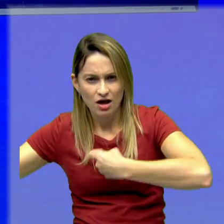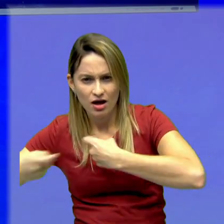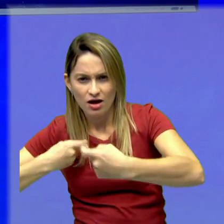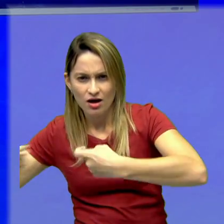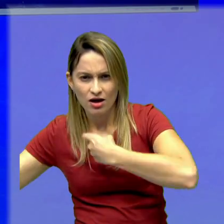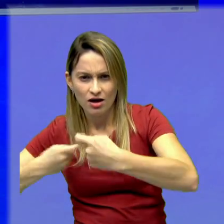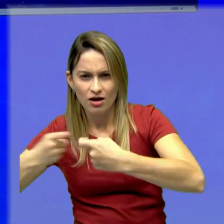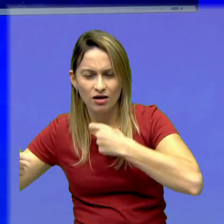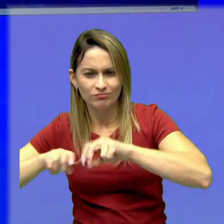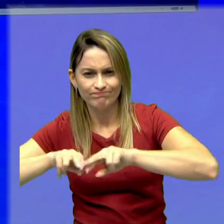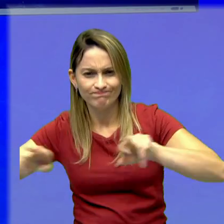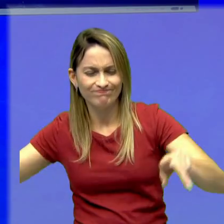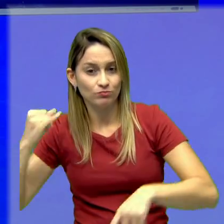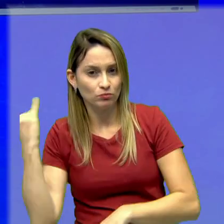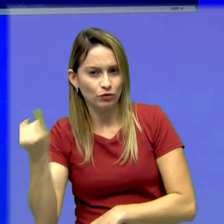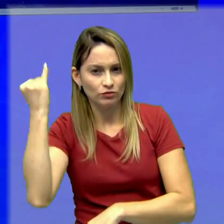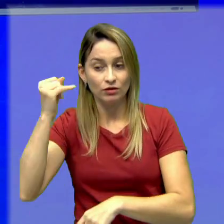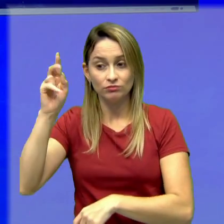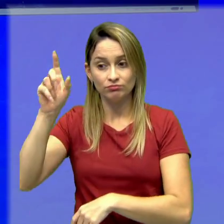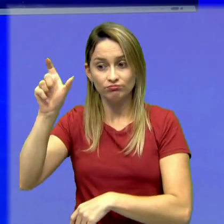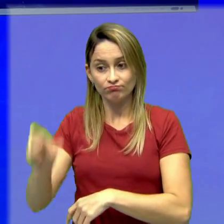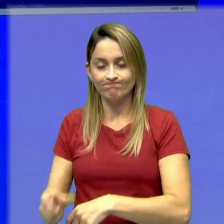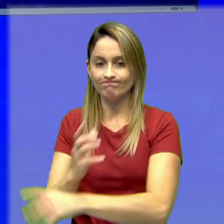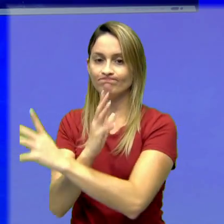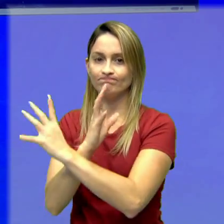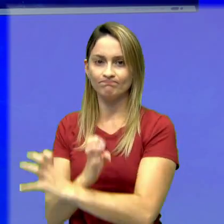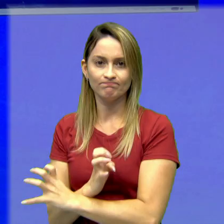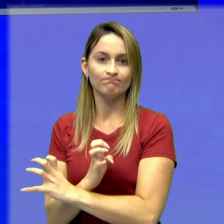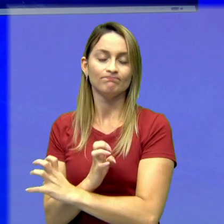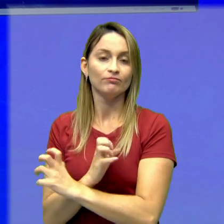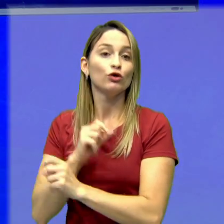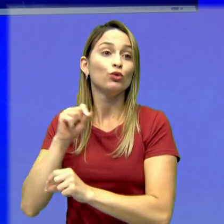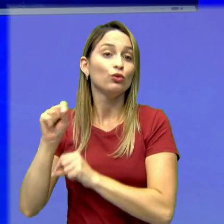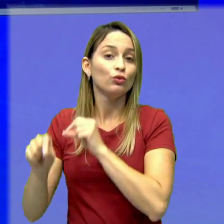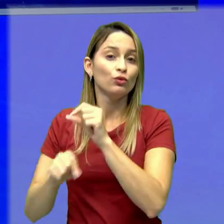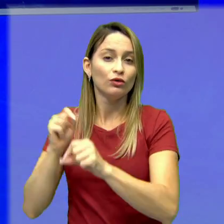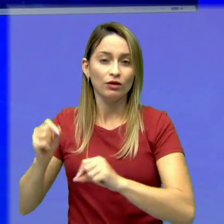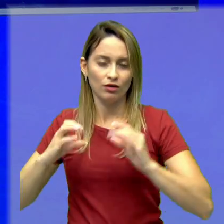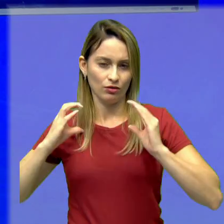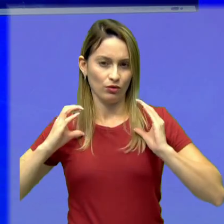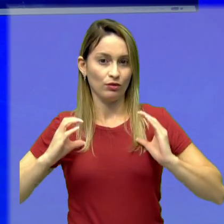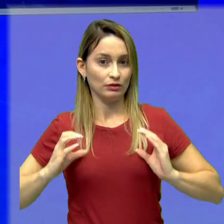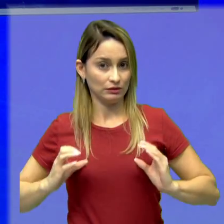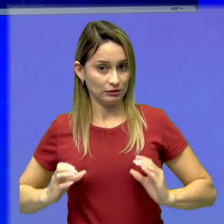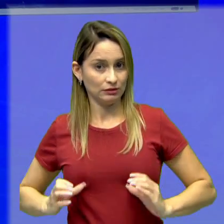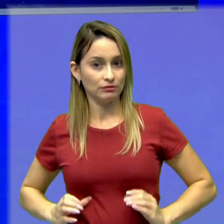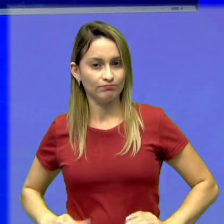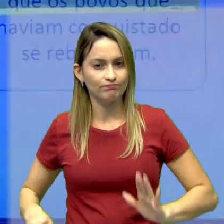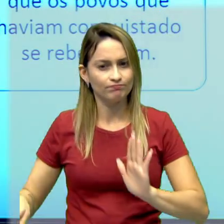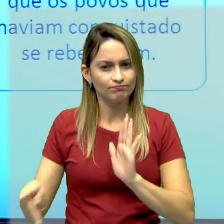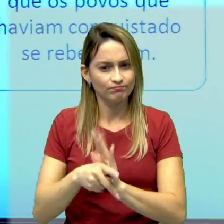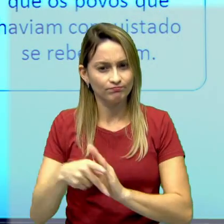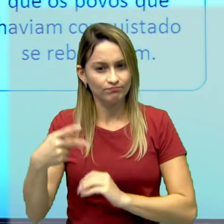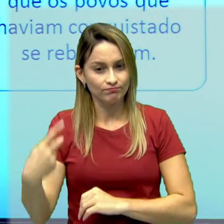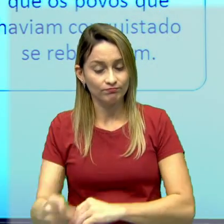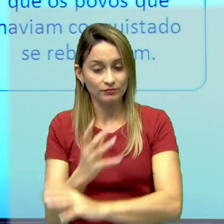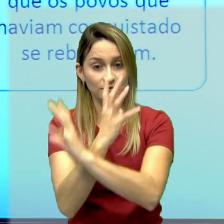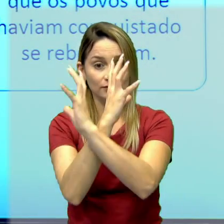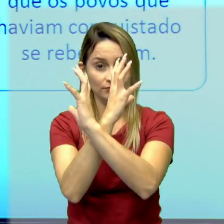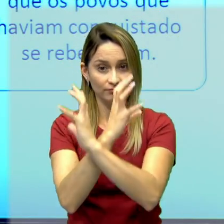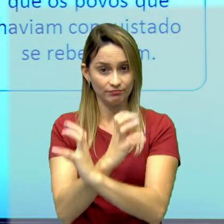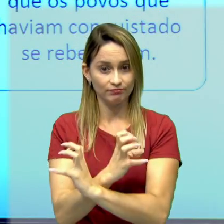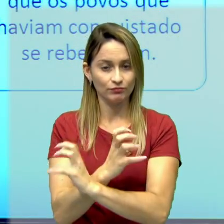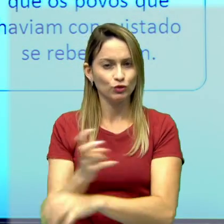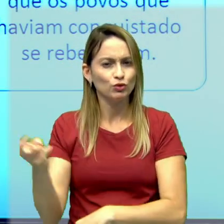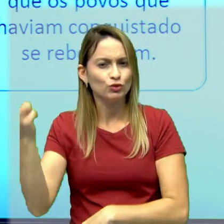figuras importantes para Esparta e, assim, fizeram com que o cidadão espartano, ou